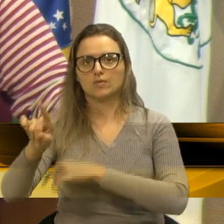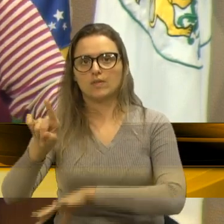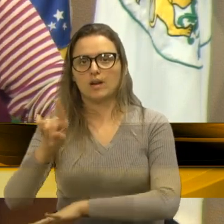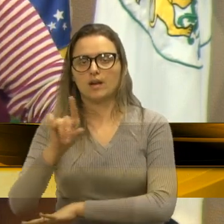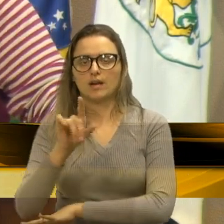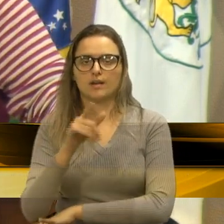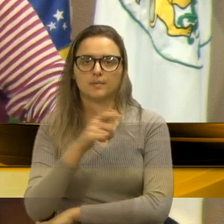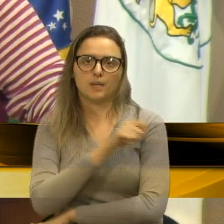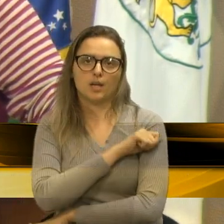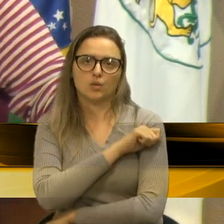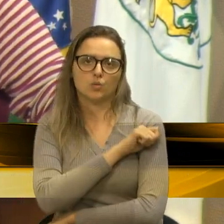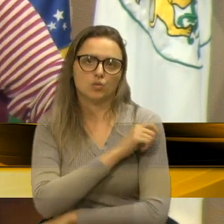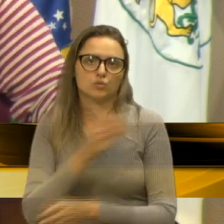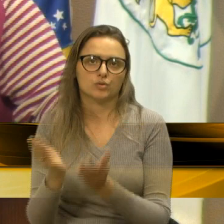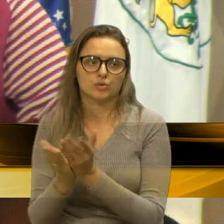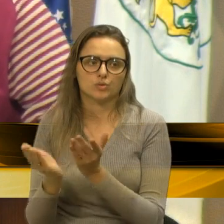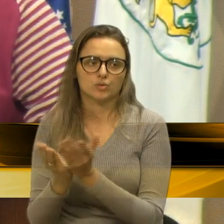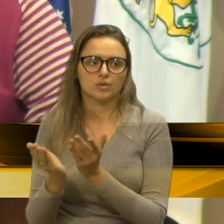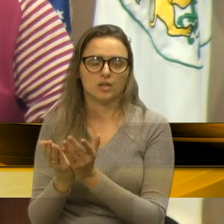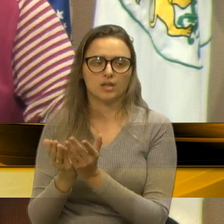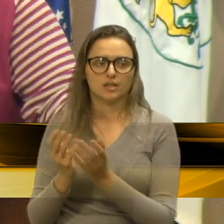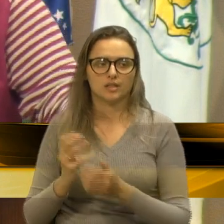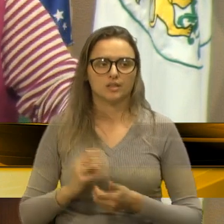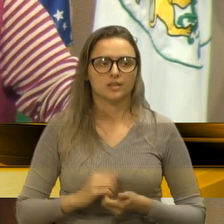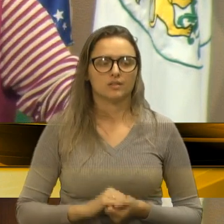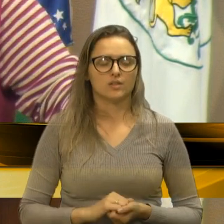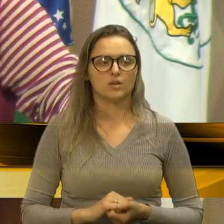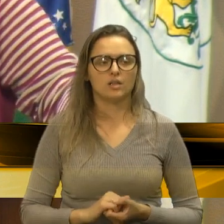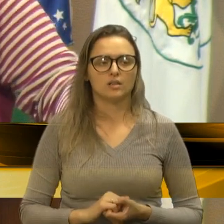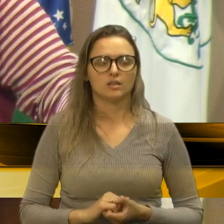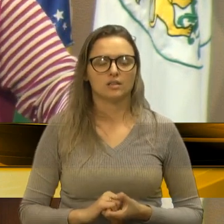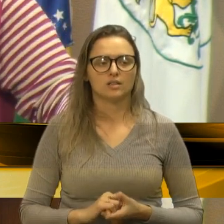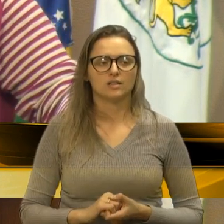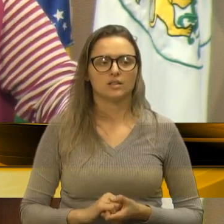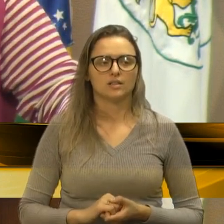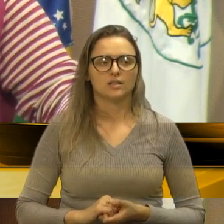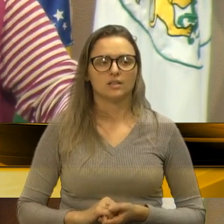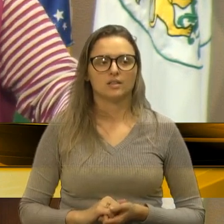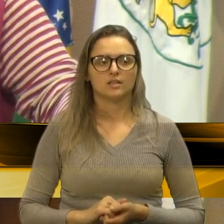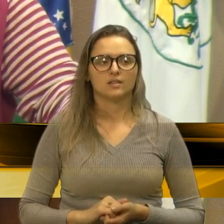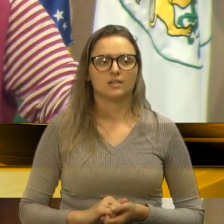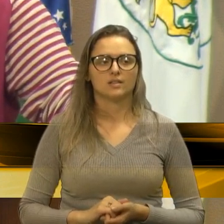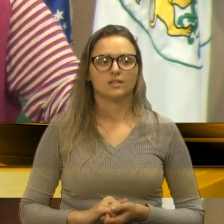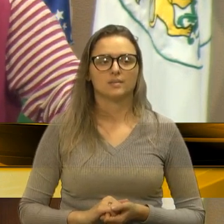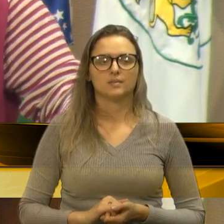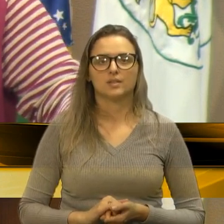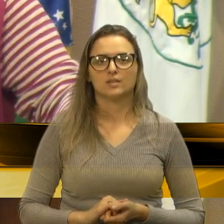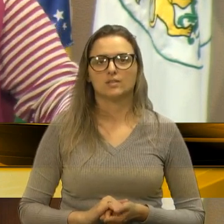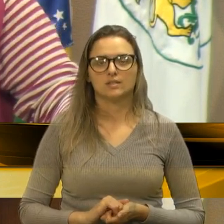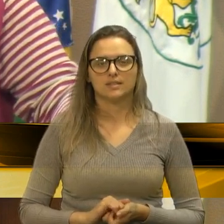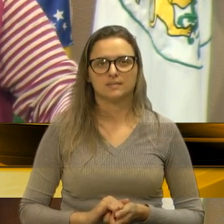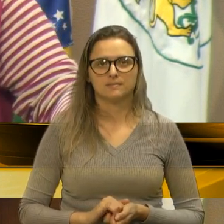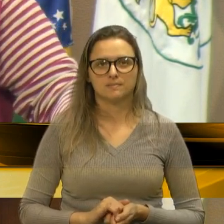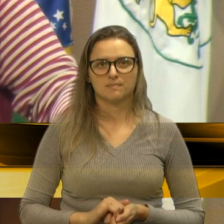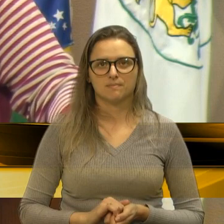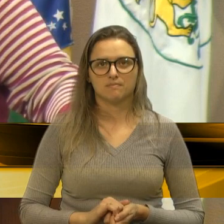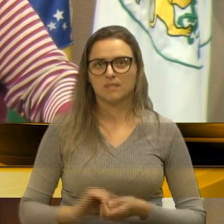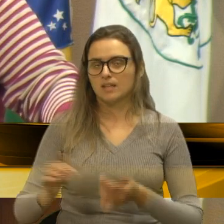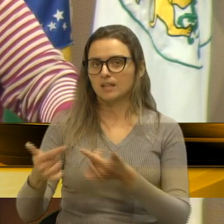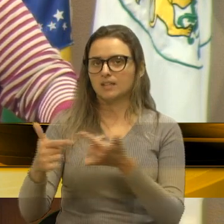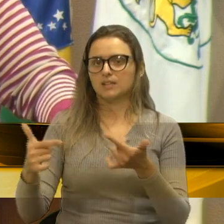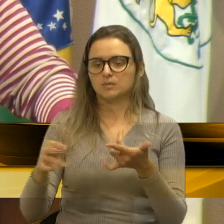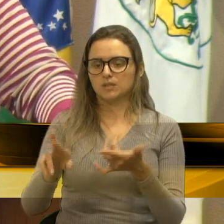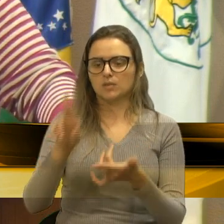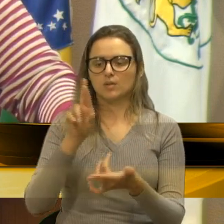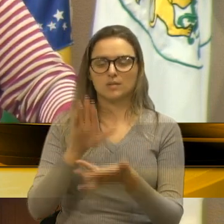de, mesmo que fosse a passeio. E a Rota do Sol, faz seis meses, e vai passar o verão, pelo jeito assim, sem nenhuma resposta